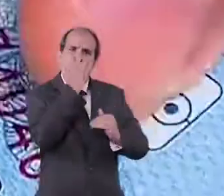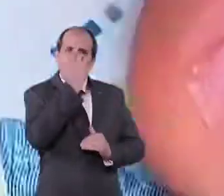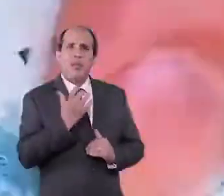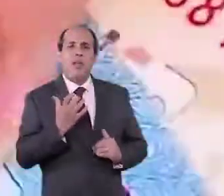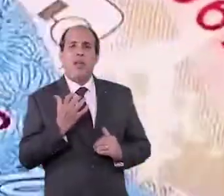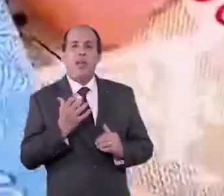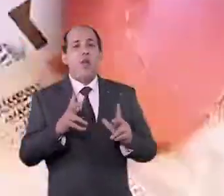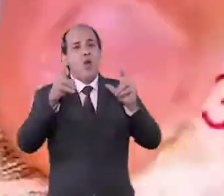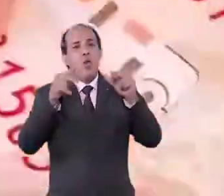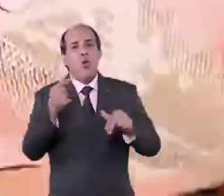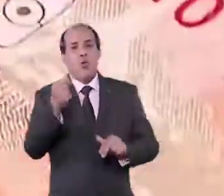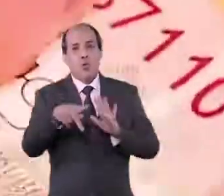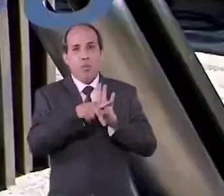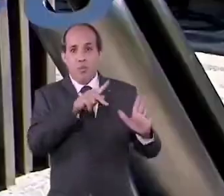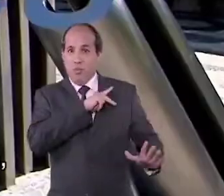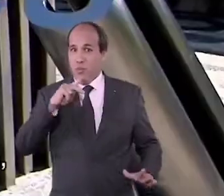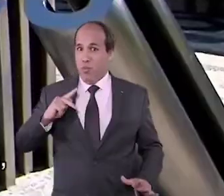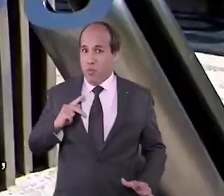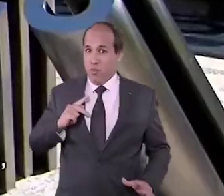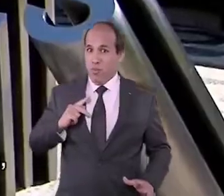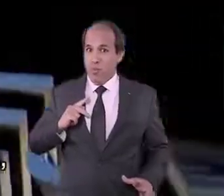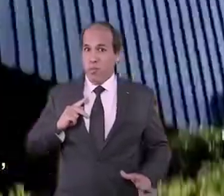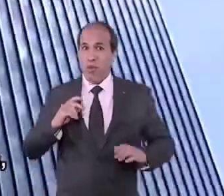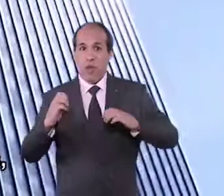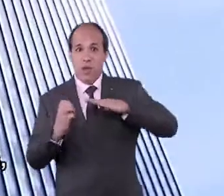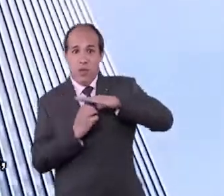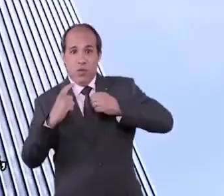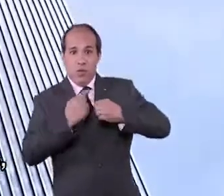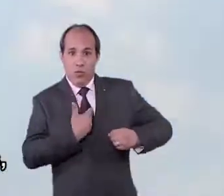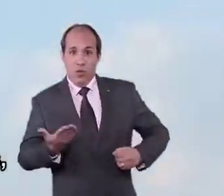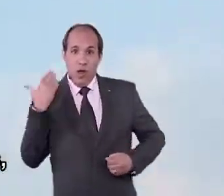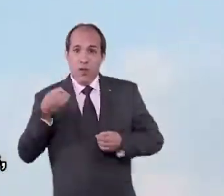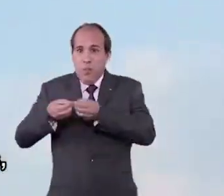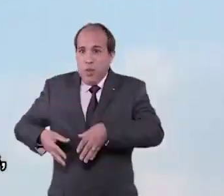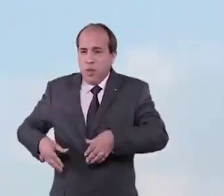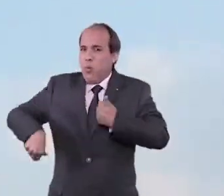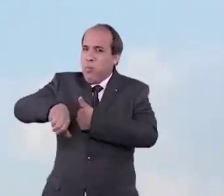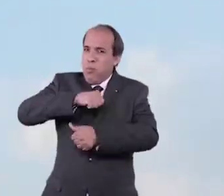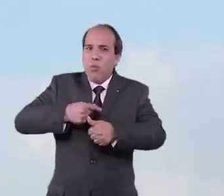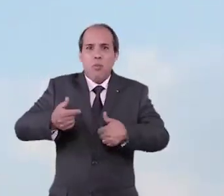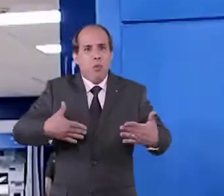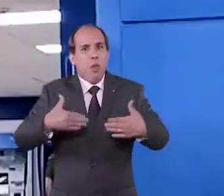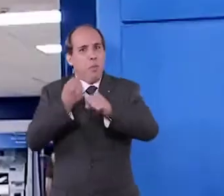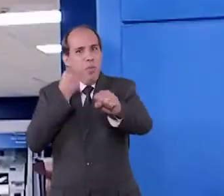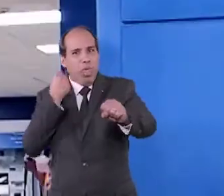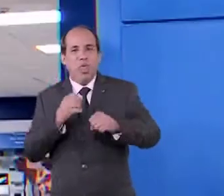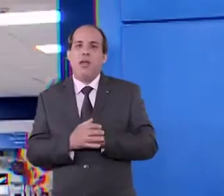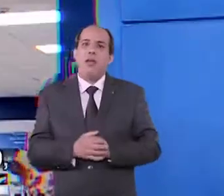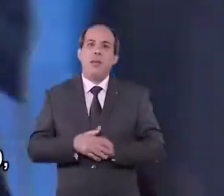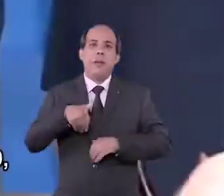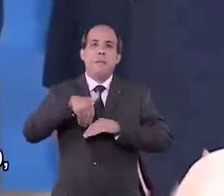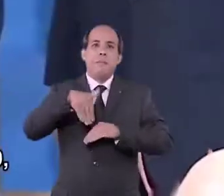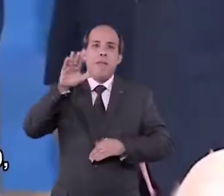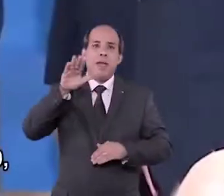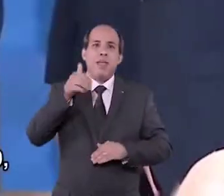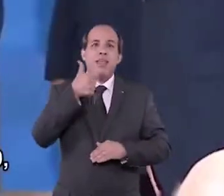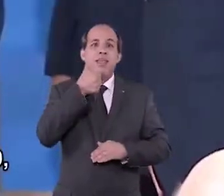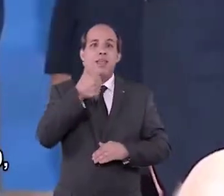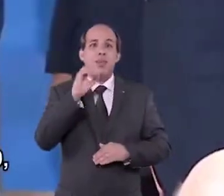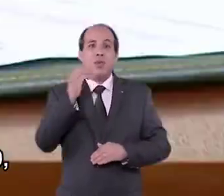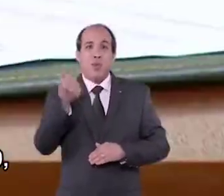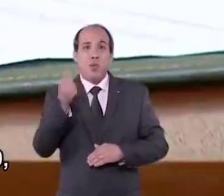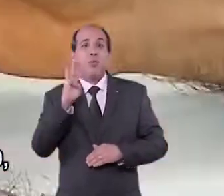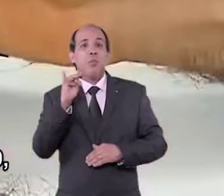a sério, assim como o dinheiro público. As estatais que antes davam prejuízos passaram a dar lucro. Foram mais de